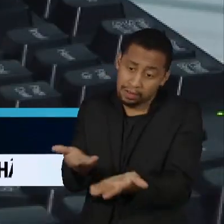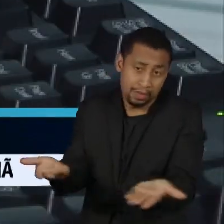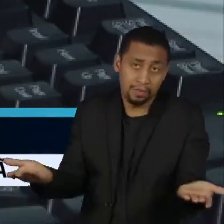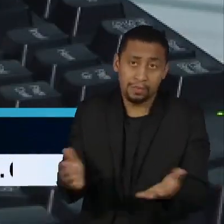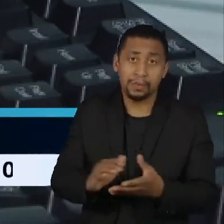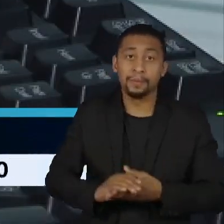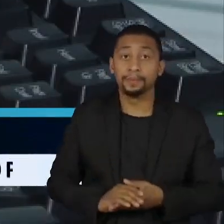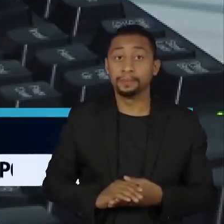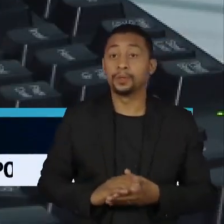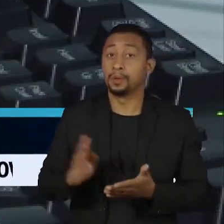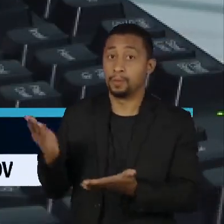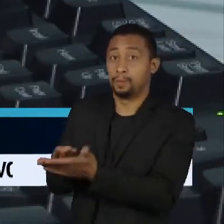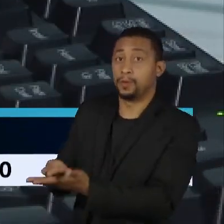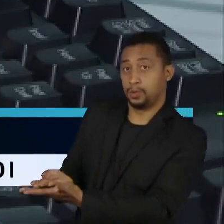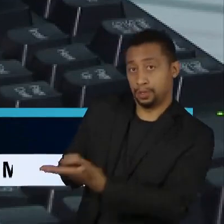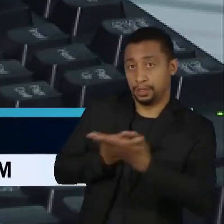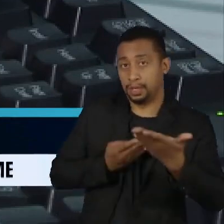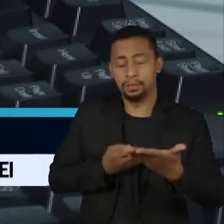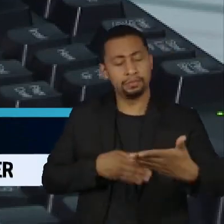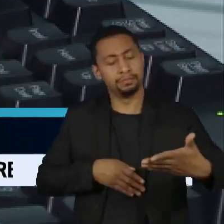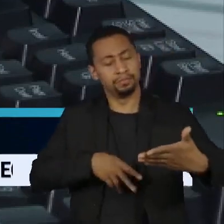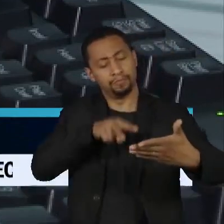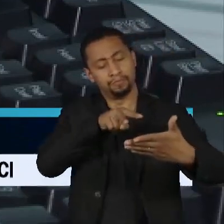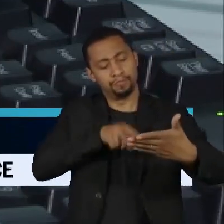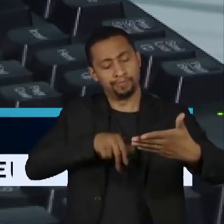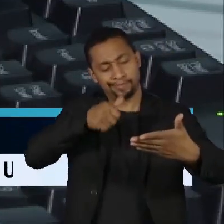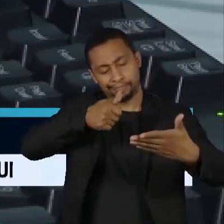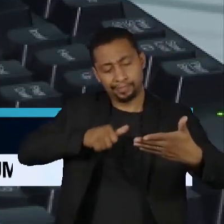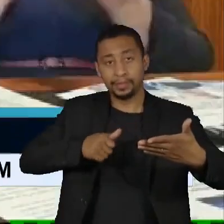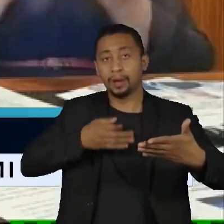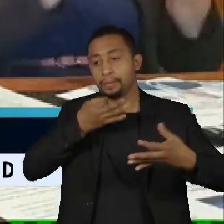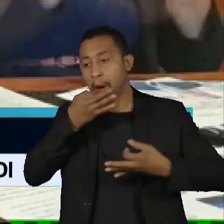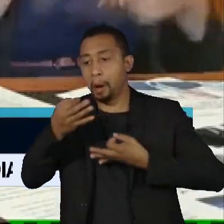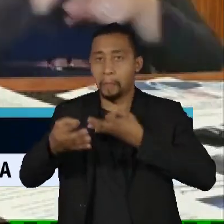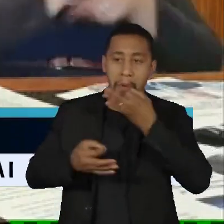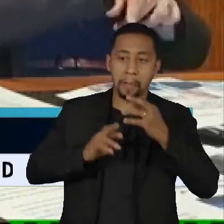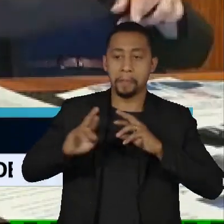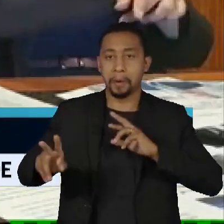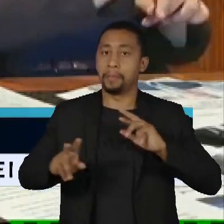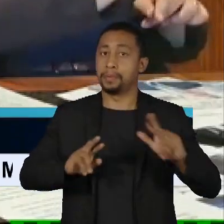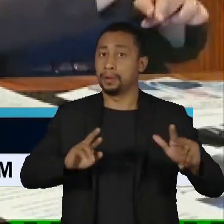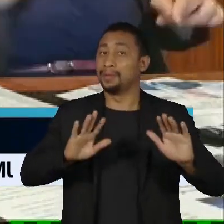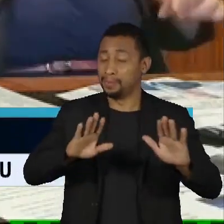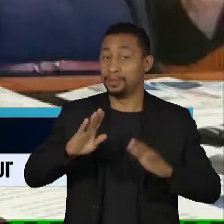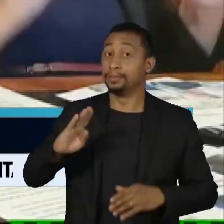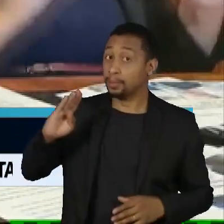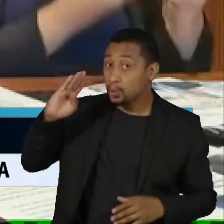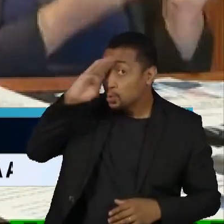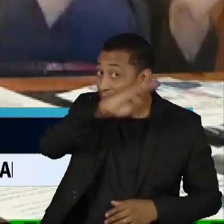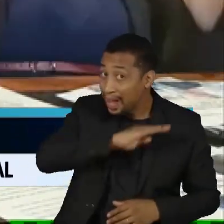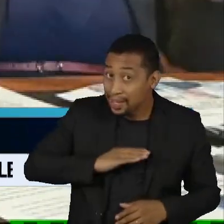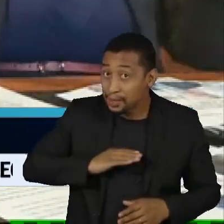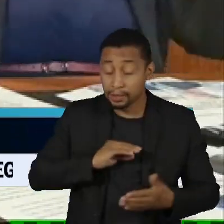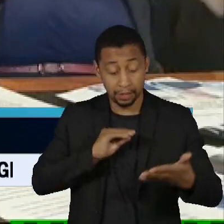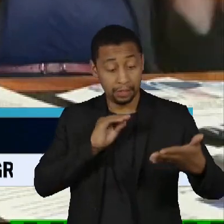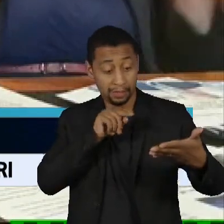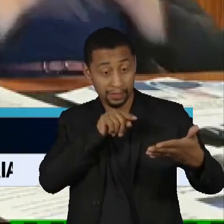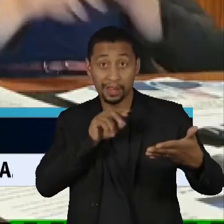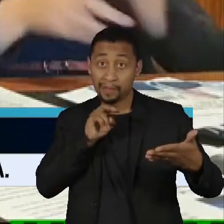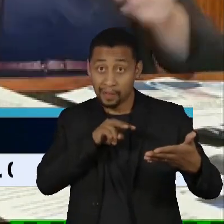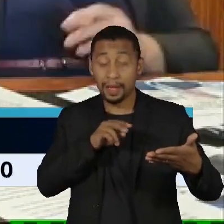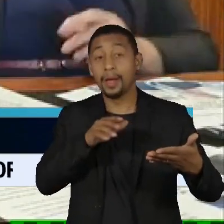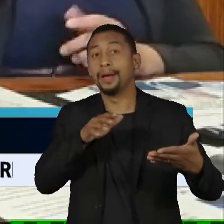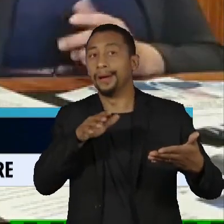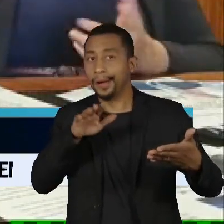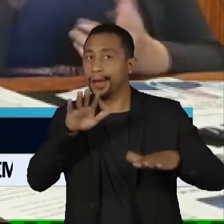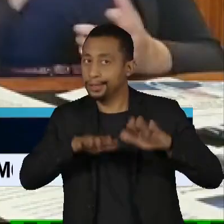analisadas abrangem diversas posições políticas, mas Jair Bolsonaro está presente, segundo a pesquisa, como parte ou